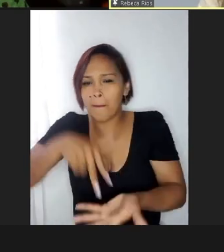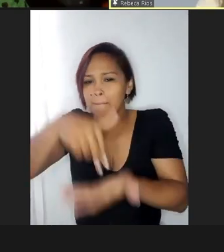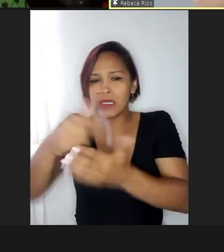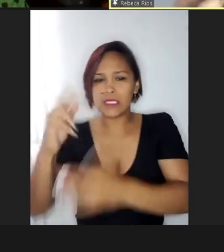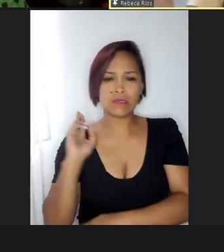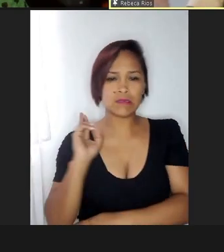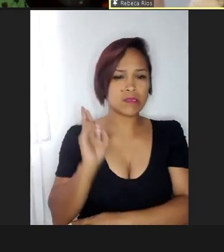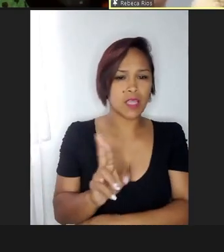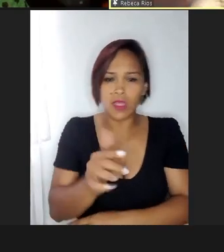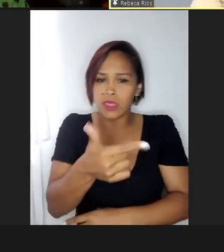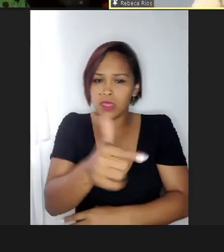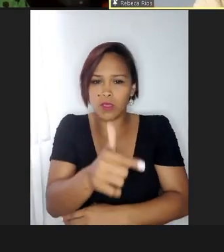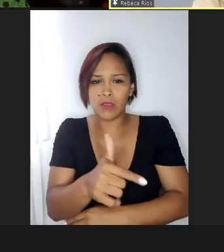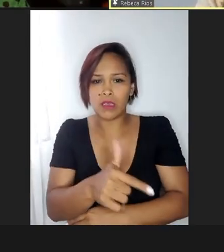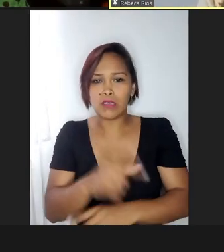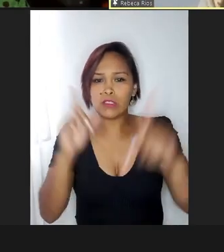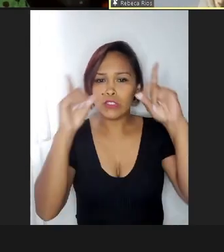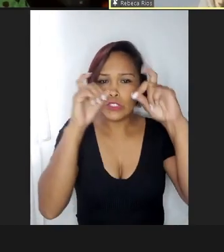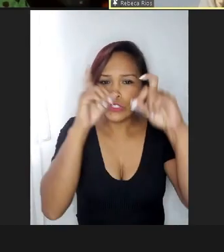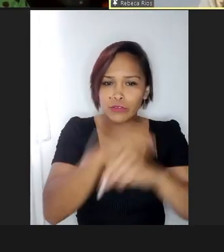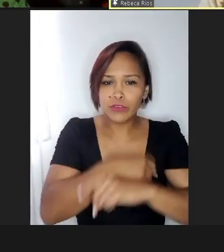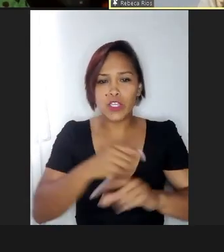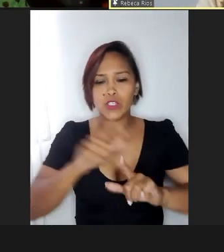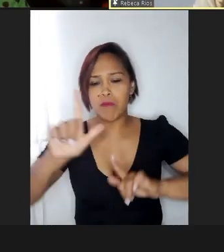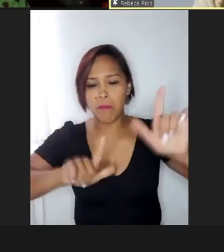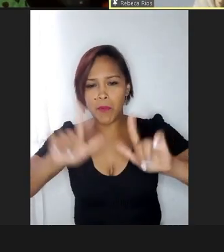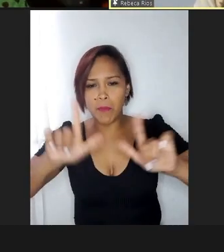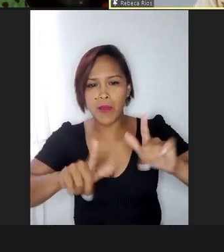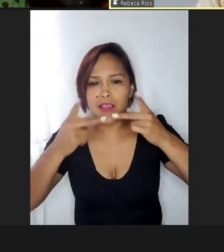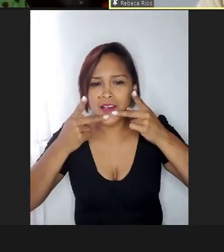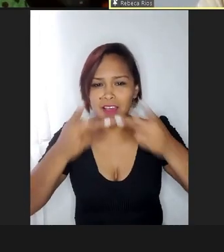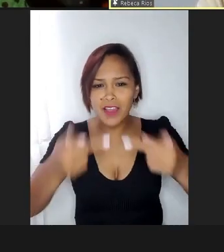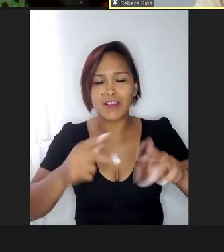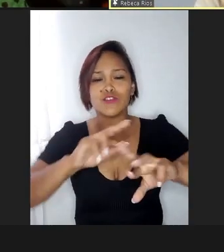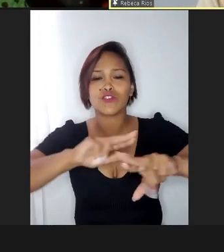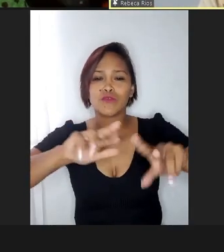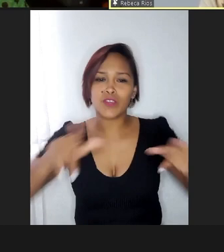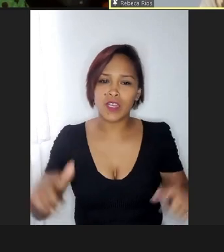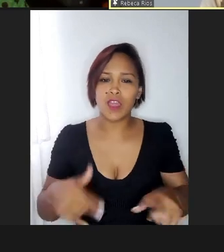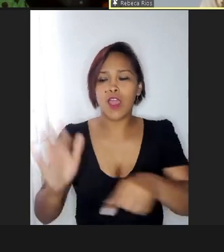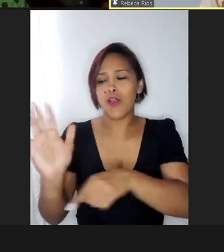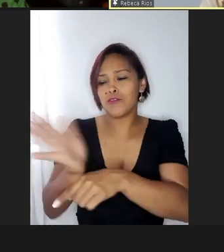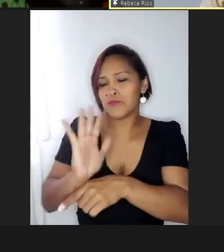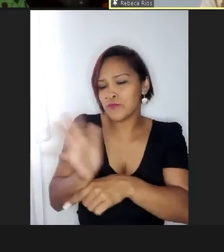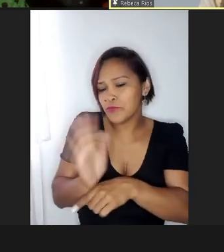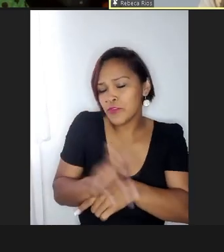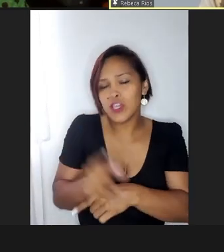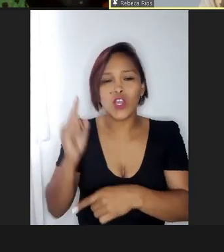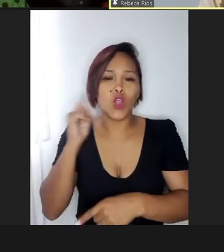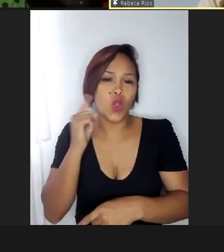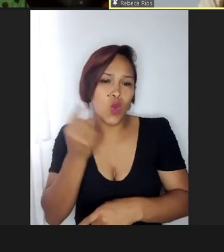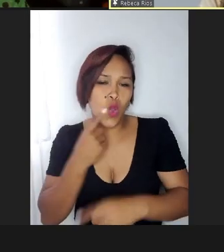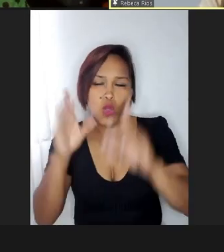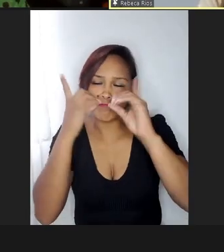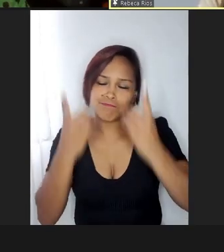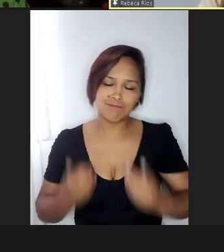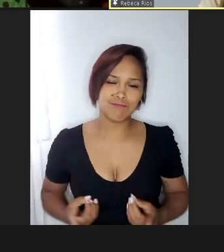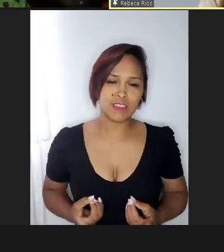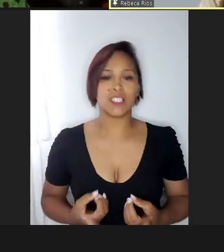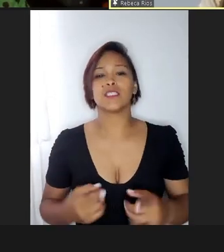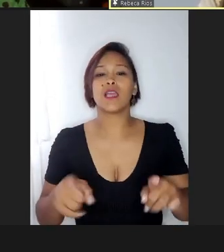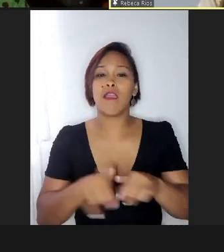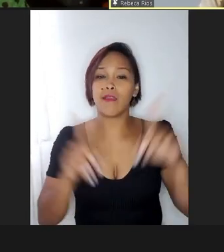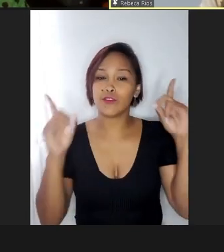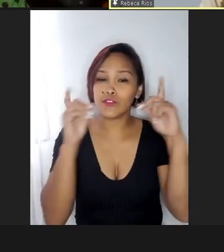não, é raro a gente ver propaganda com crianças diferentes, a gente vê filmes com crianças deficientes, né, a gente